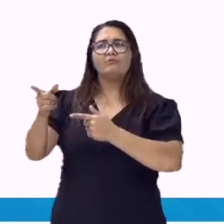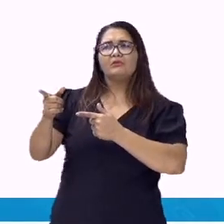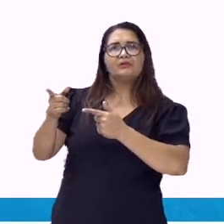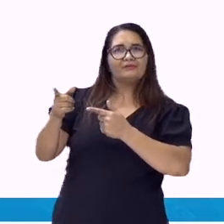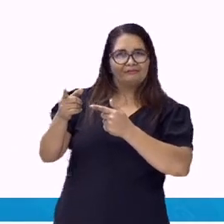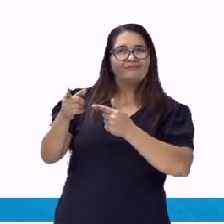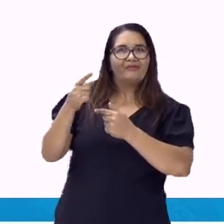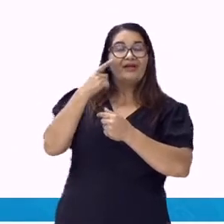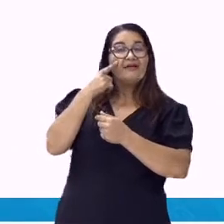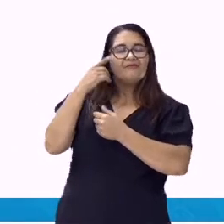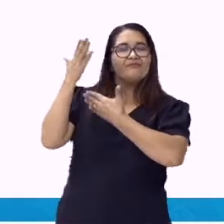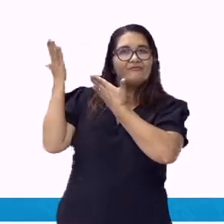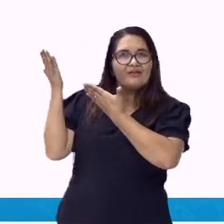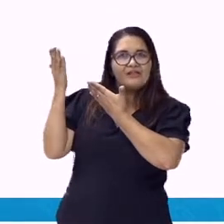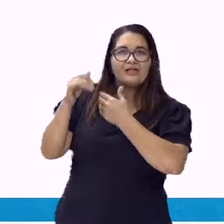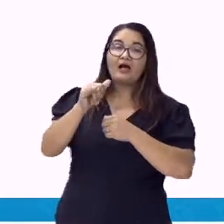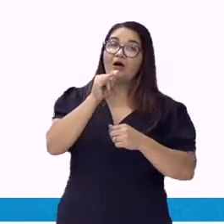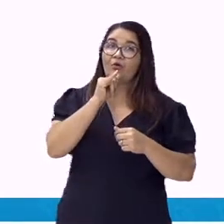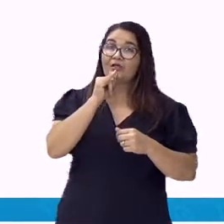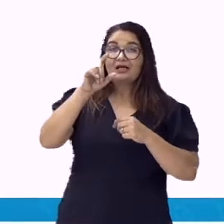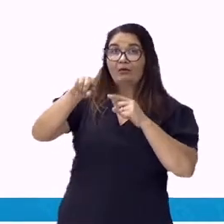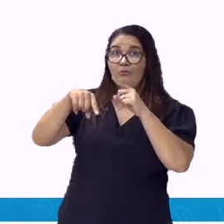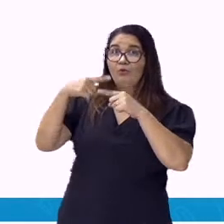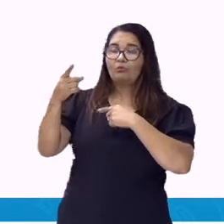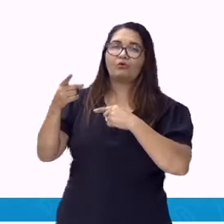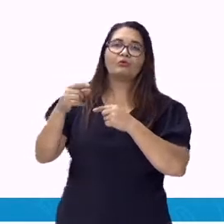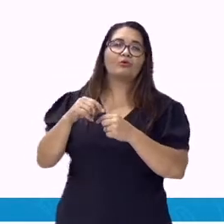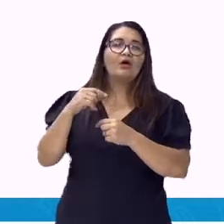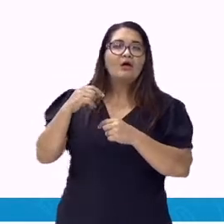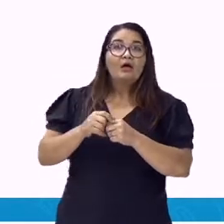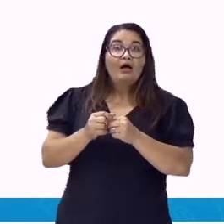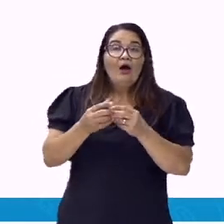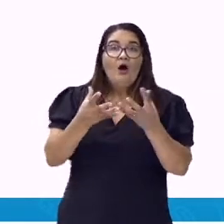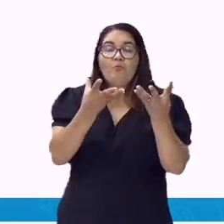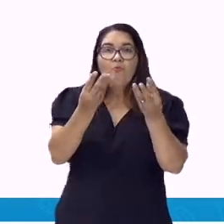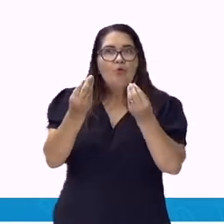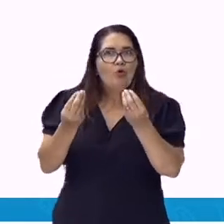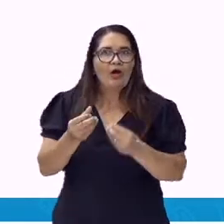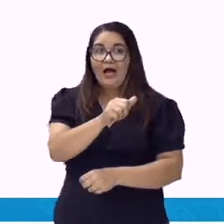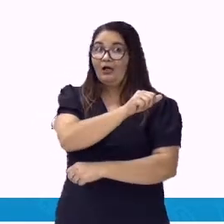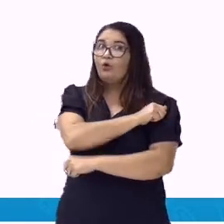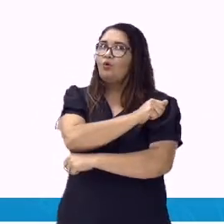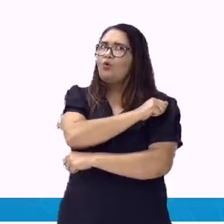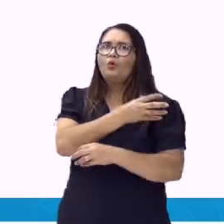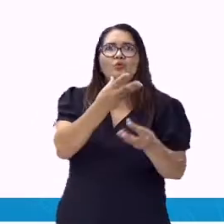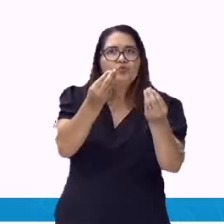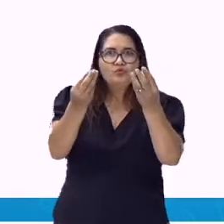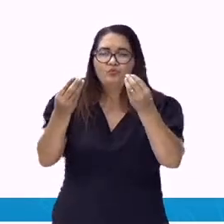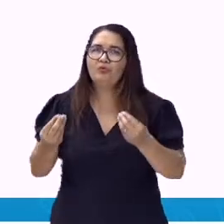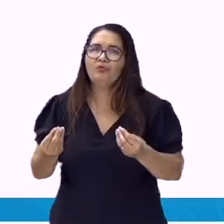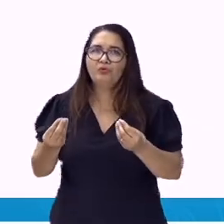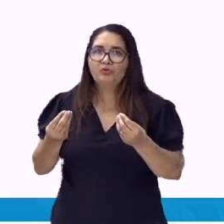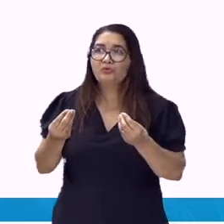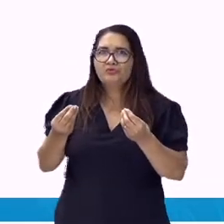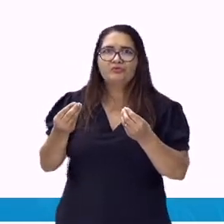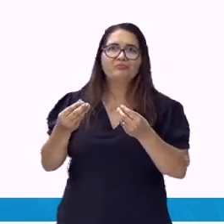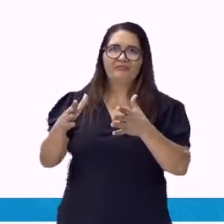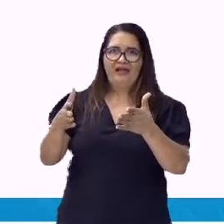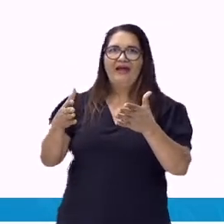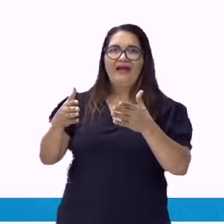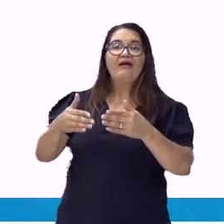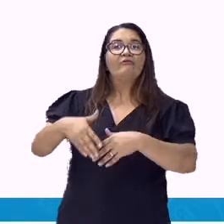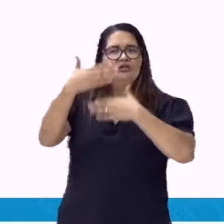Exemplo 2. Muitos alunos prestaram o exame, mas poucos foram aprovados.